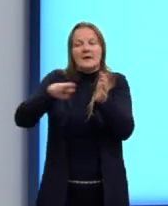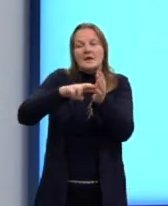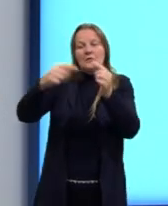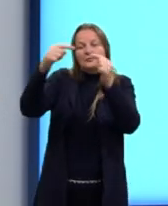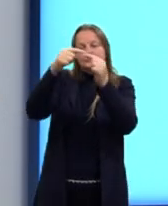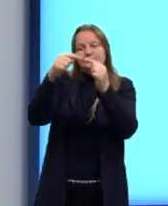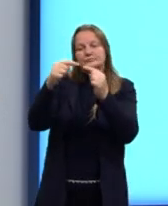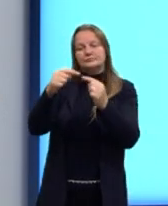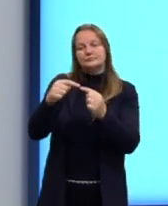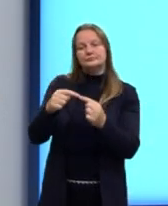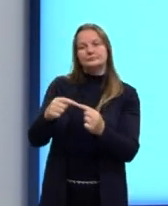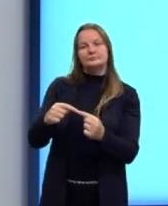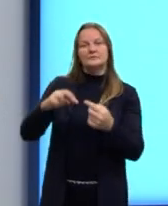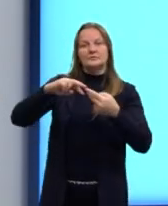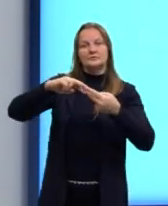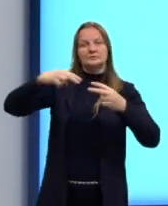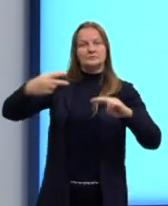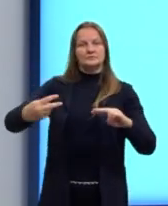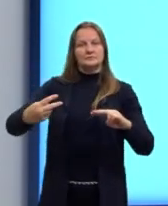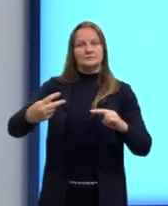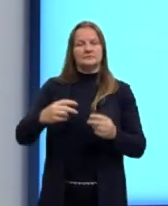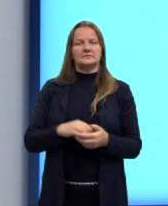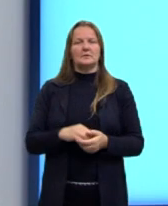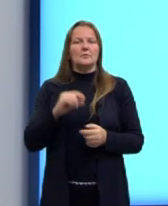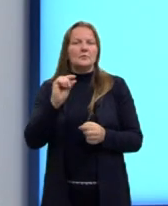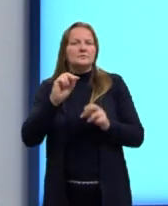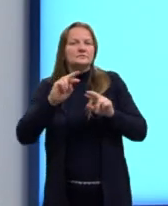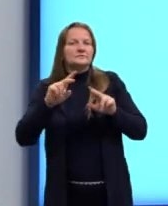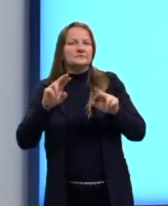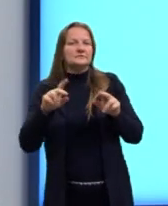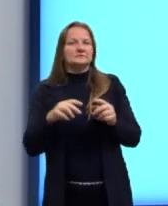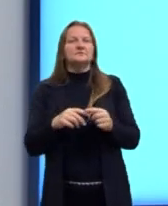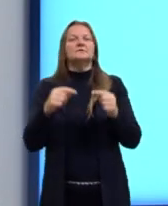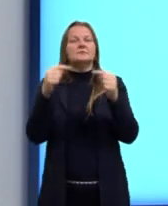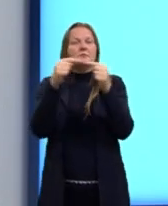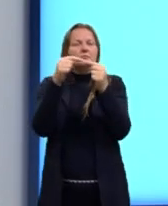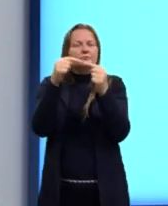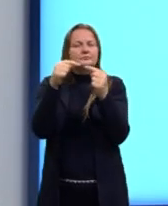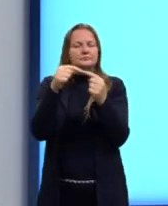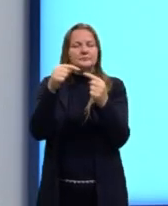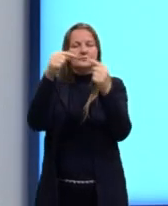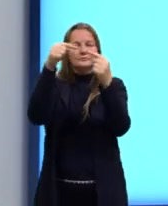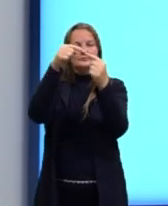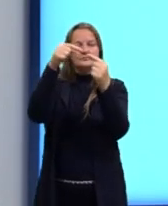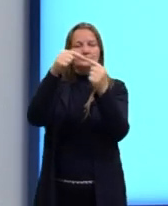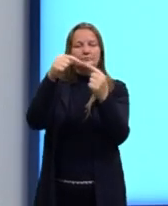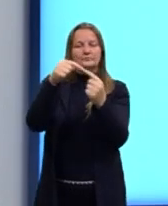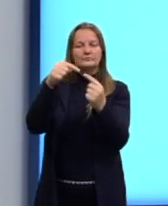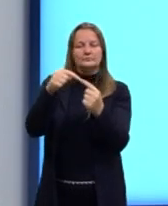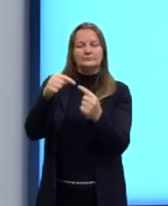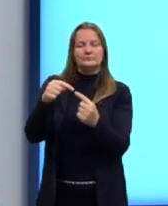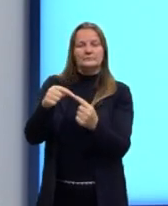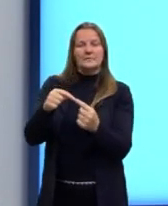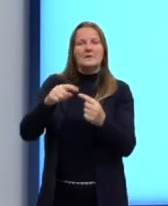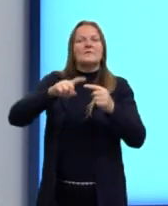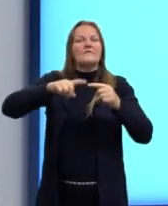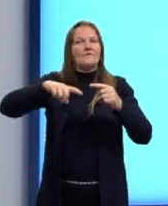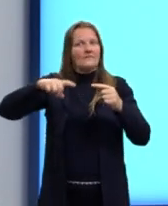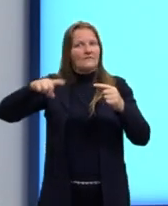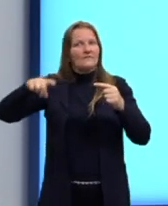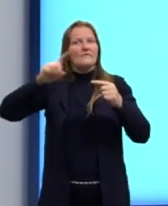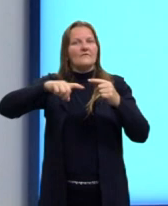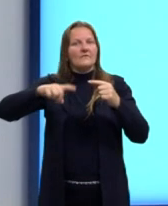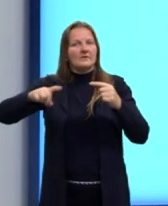Então, a recombinação genética, ela também vai aumentar essa variabilidade. Essas